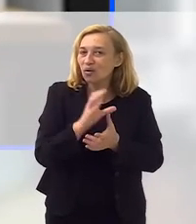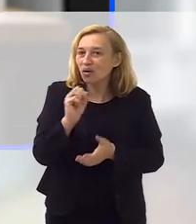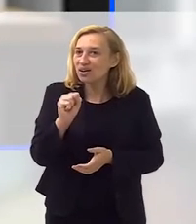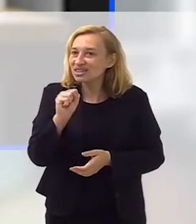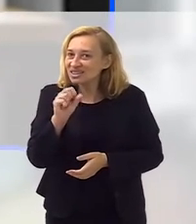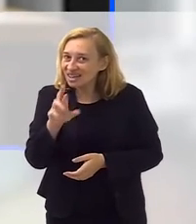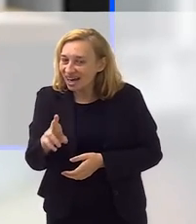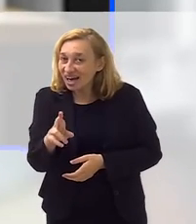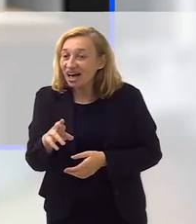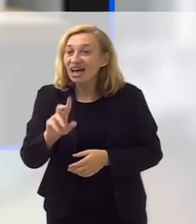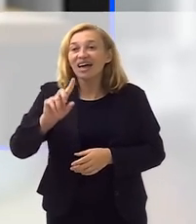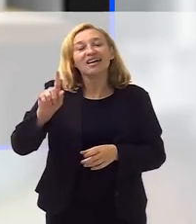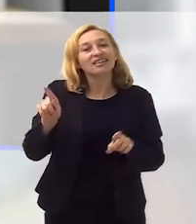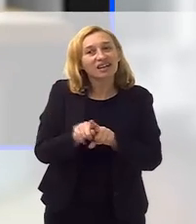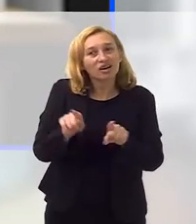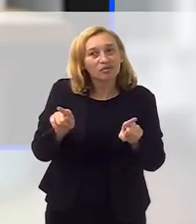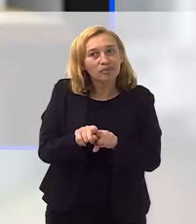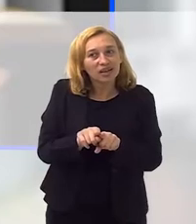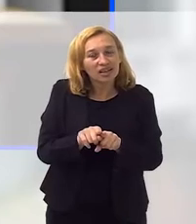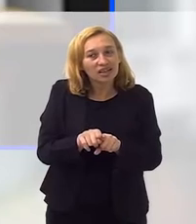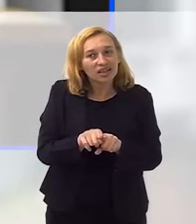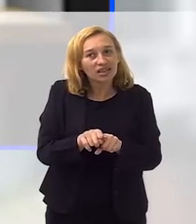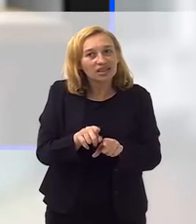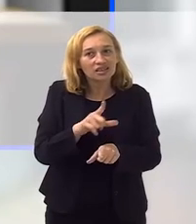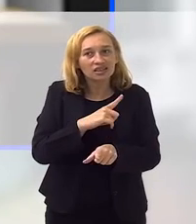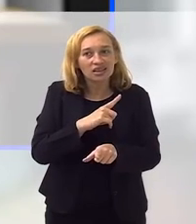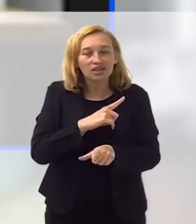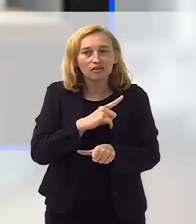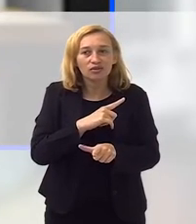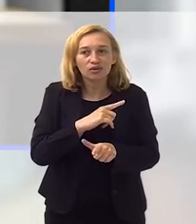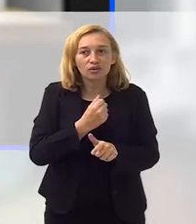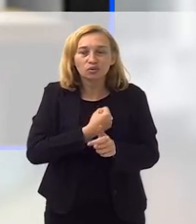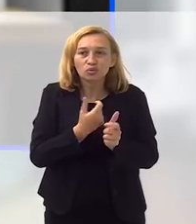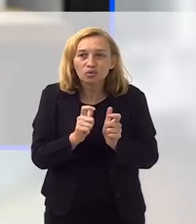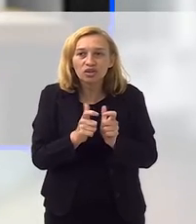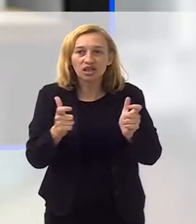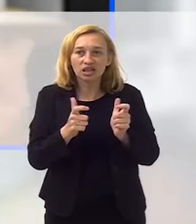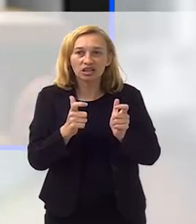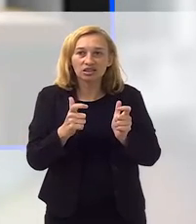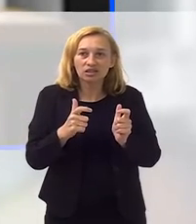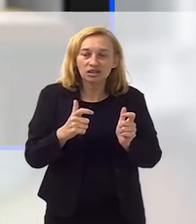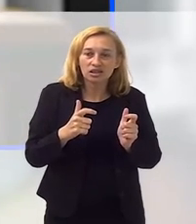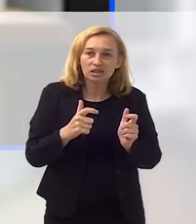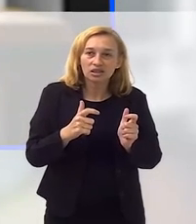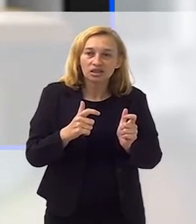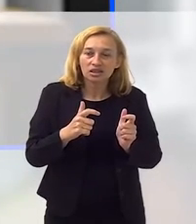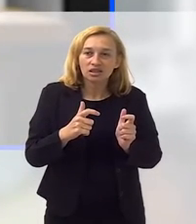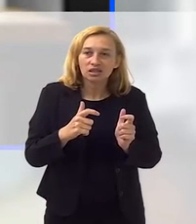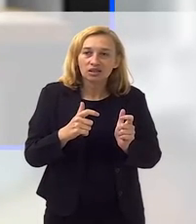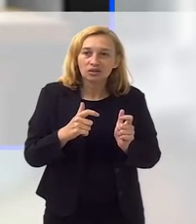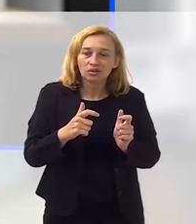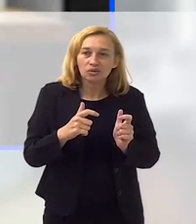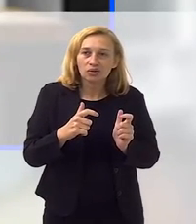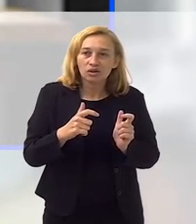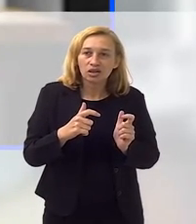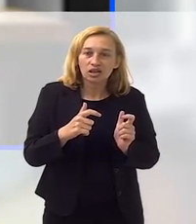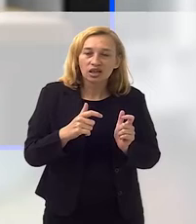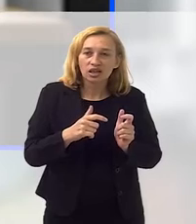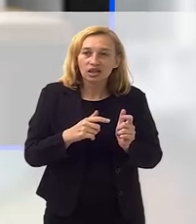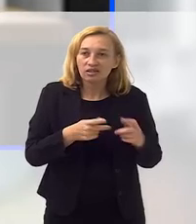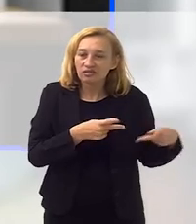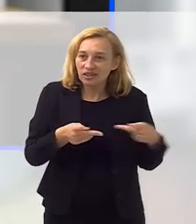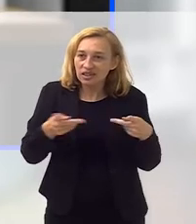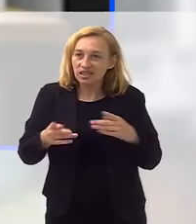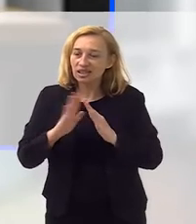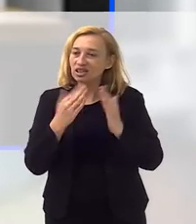com o Oscar, ela também aumentou essa participação com o mundo das escolas de samba, né,